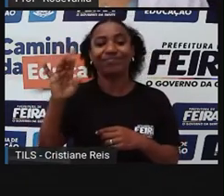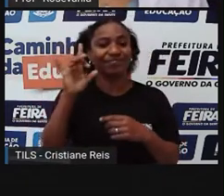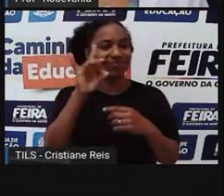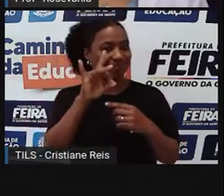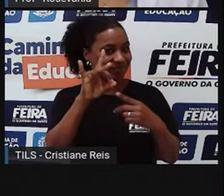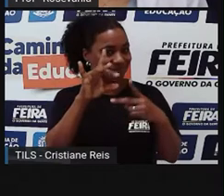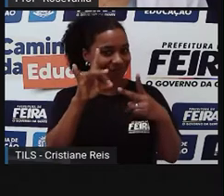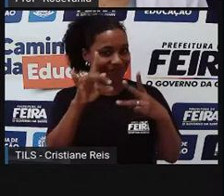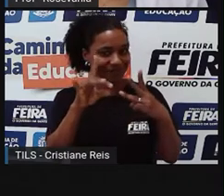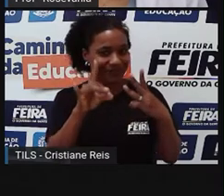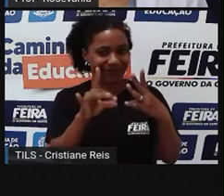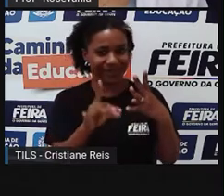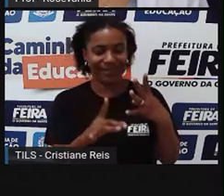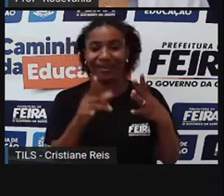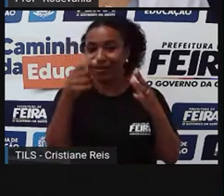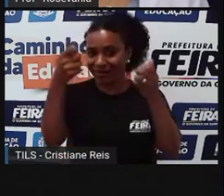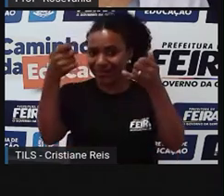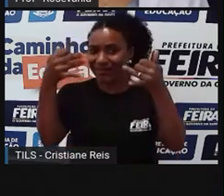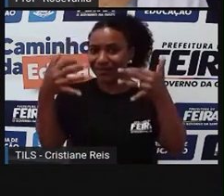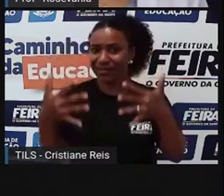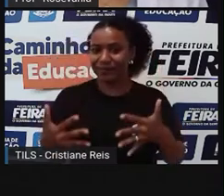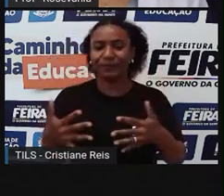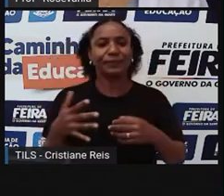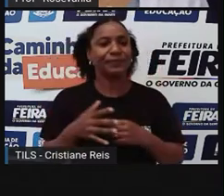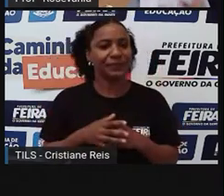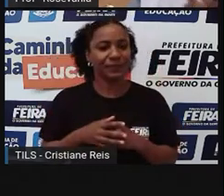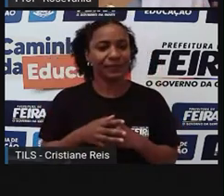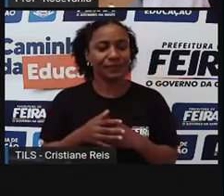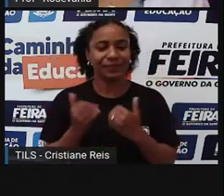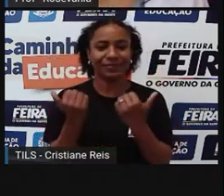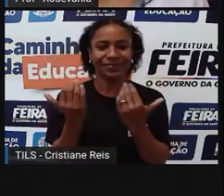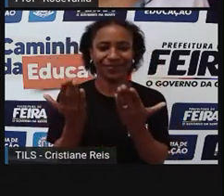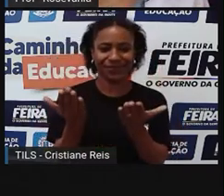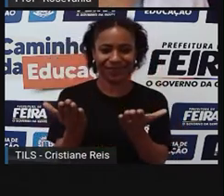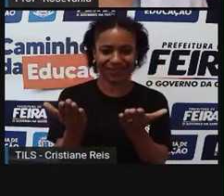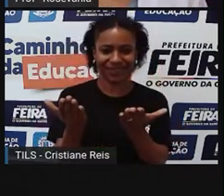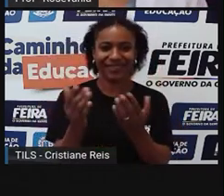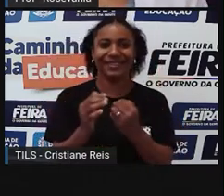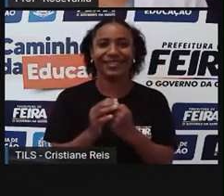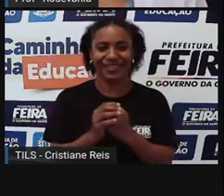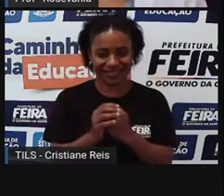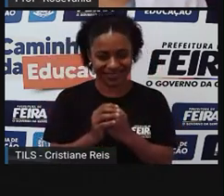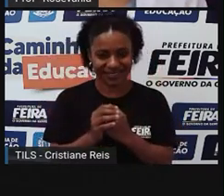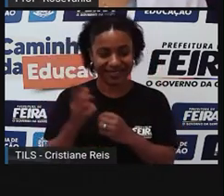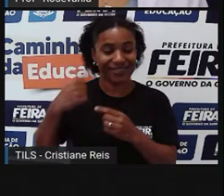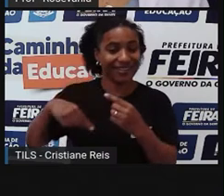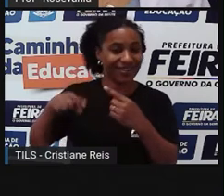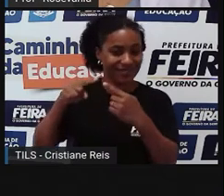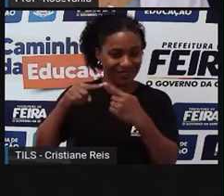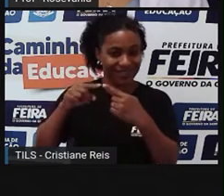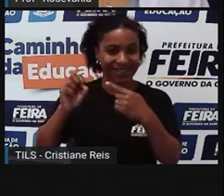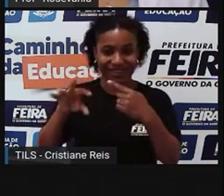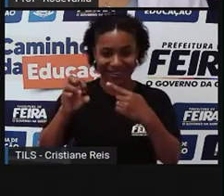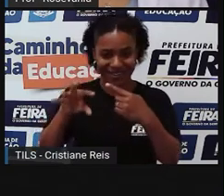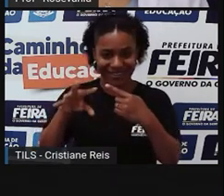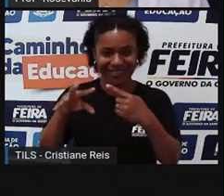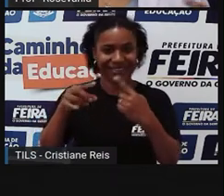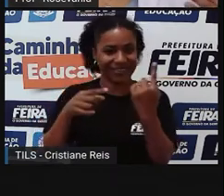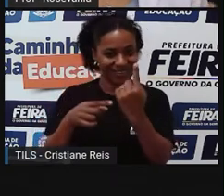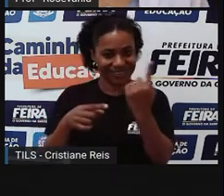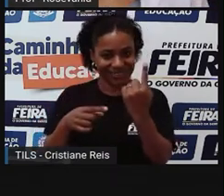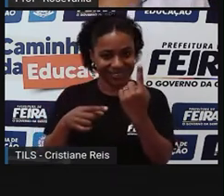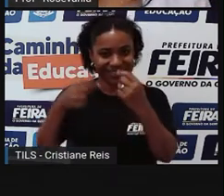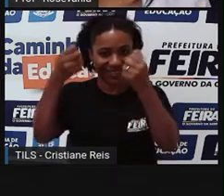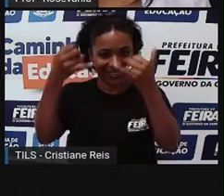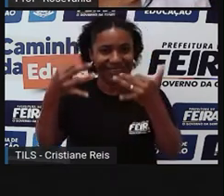sobre a nossa cidade. A primeira delas, né, como você já sabe, quem assistiu a aula 1, viu dizer que esse